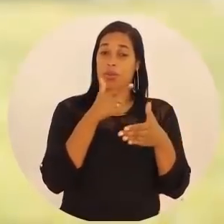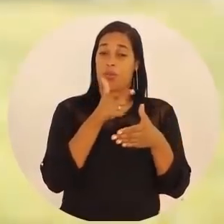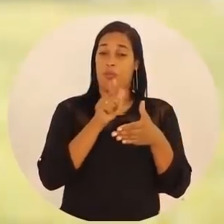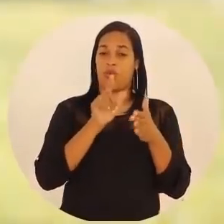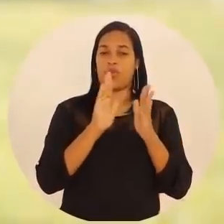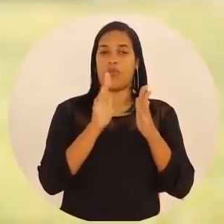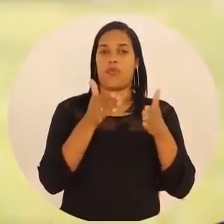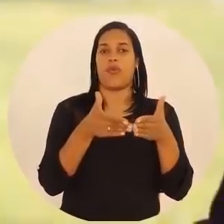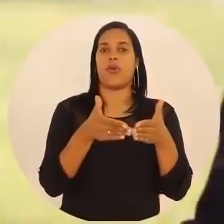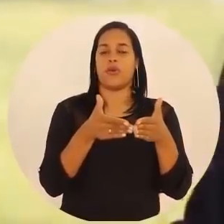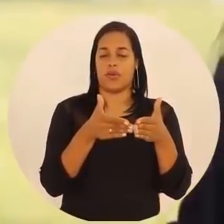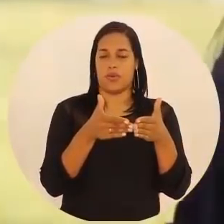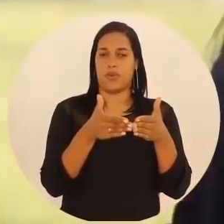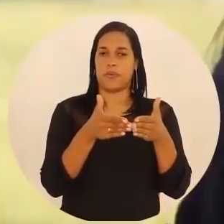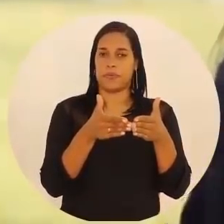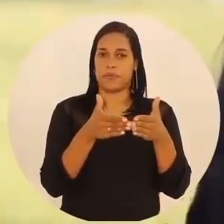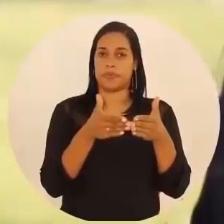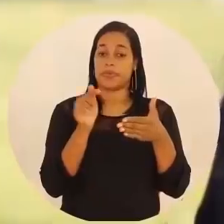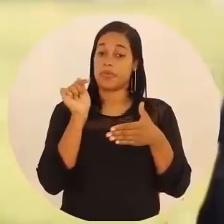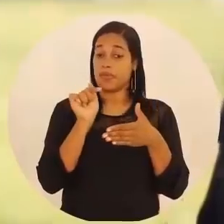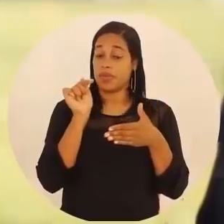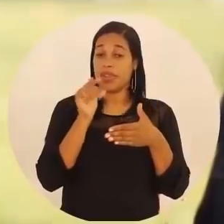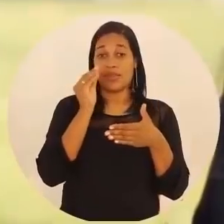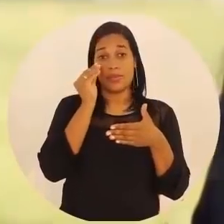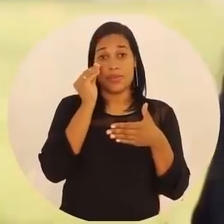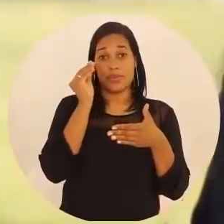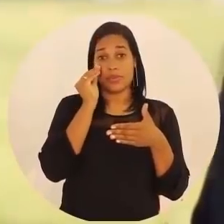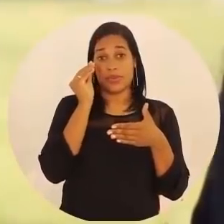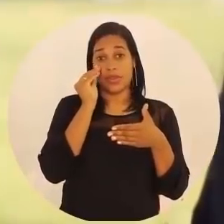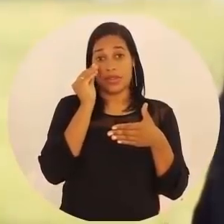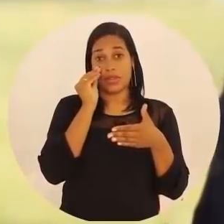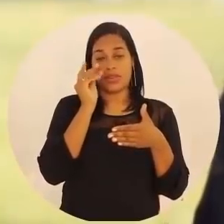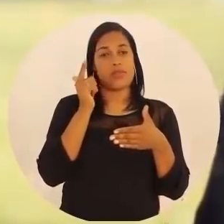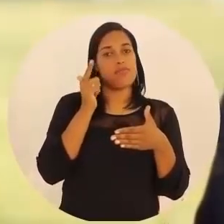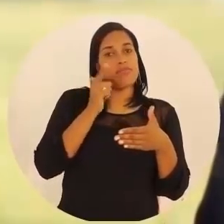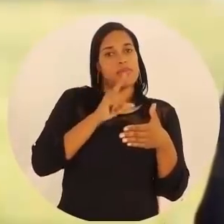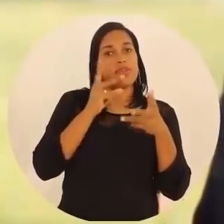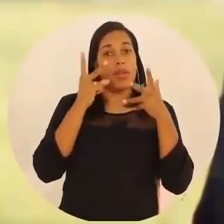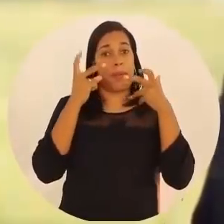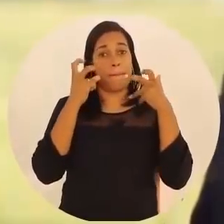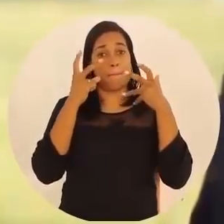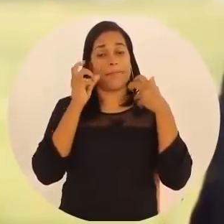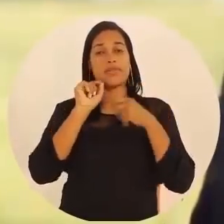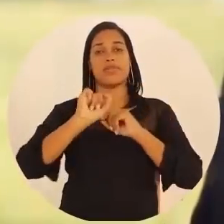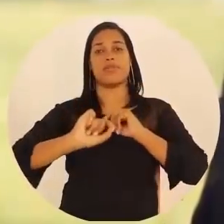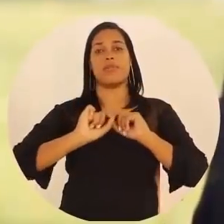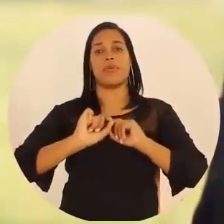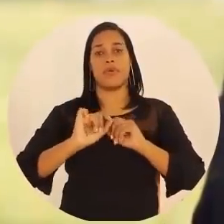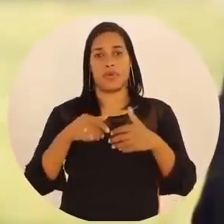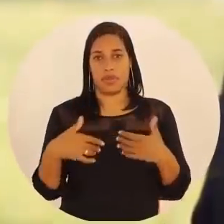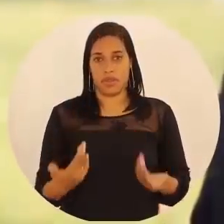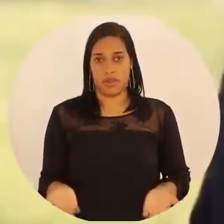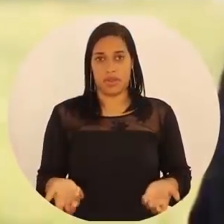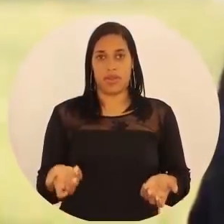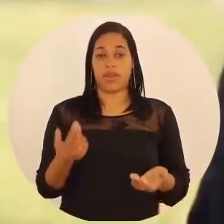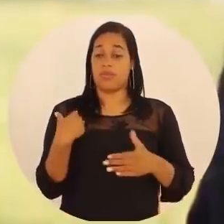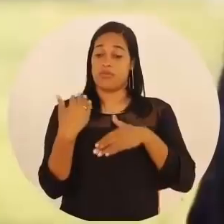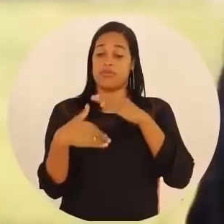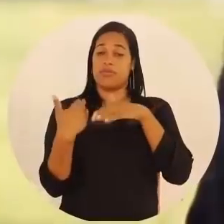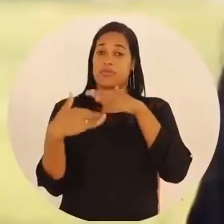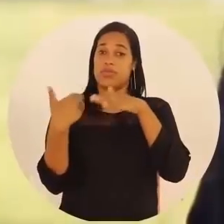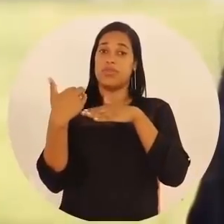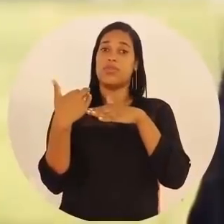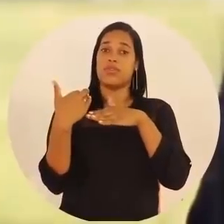outro foco. Então, partindo dessa perspectiva, a gente consegue perceber que, no caso do